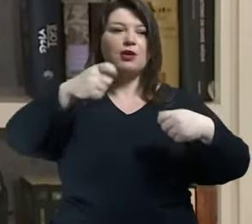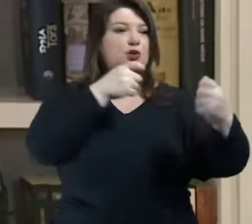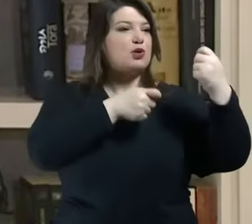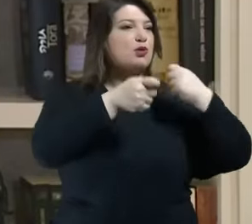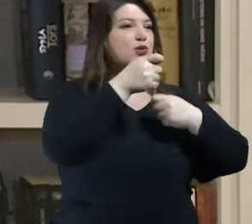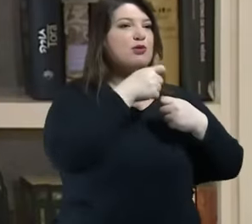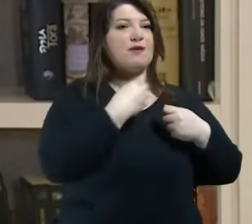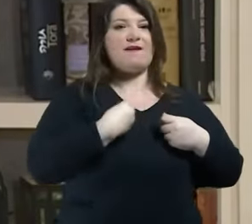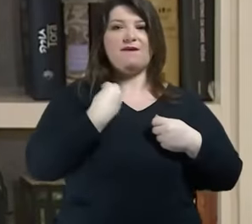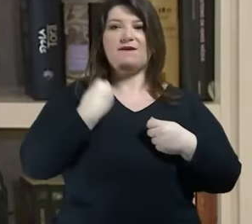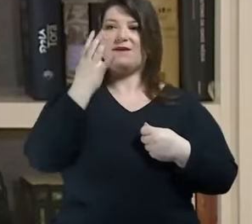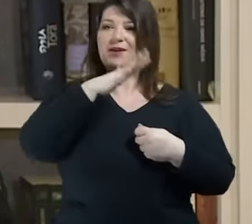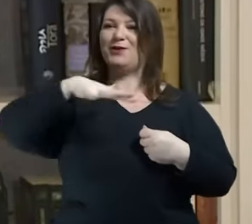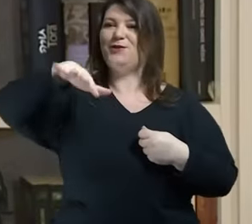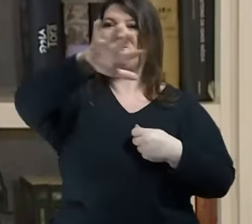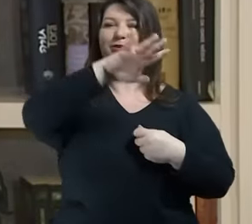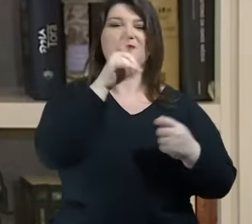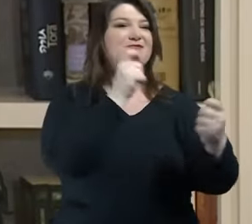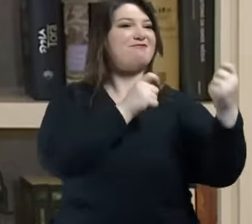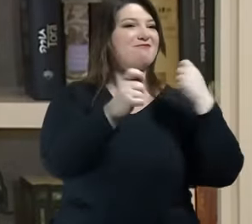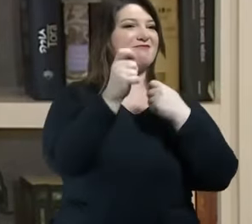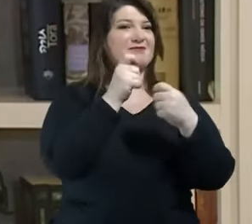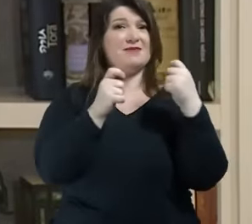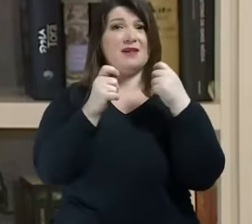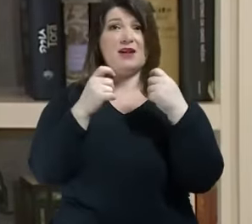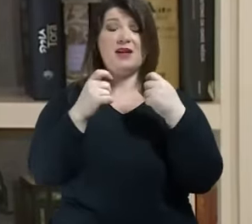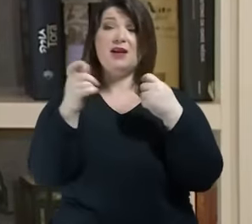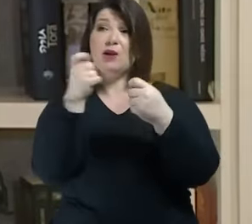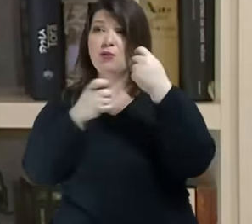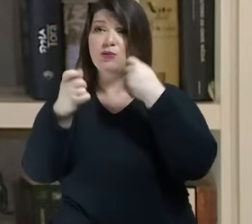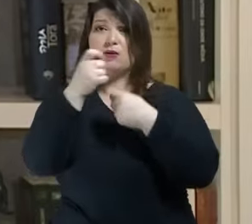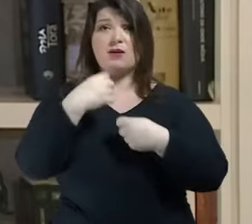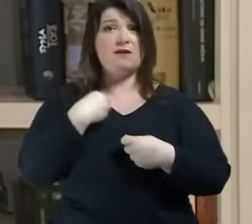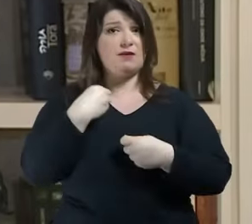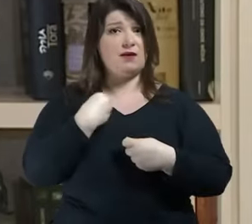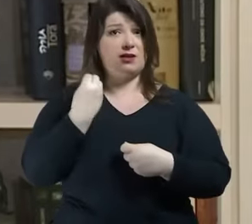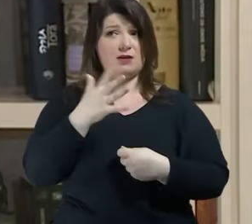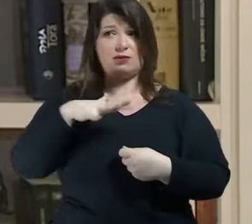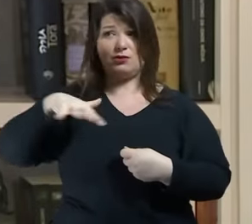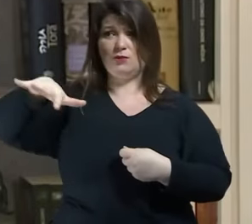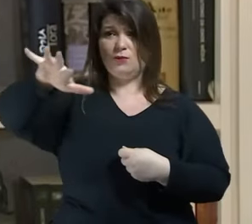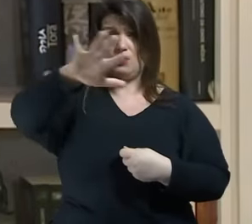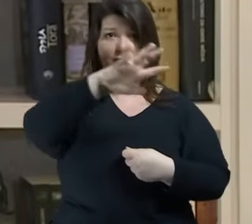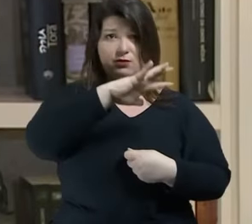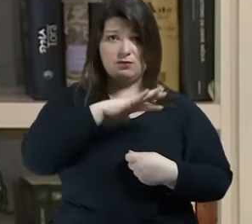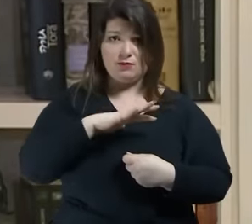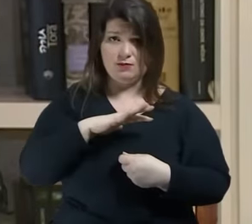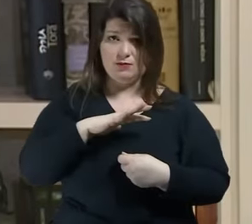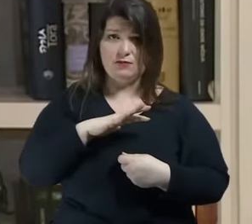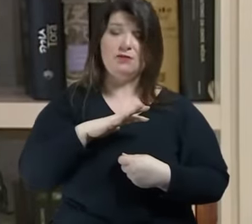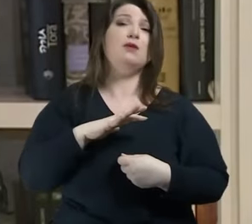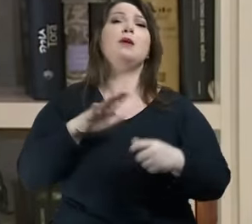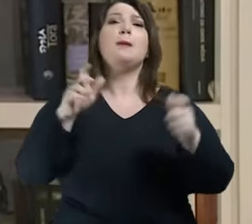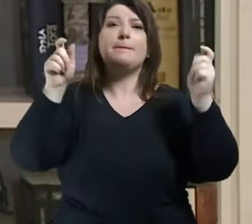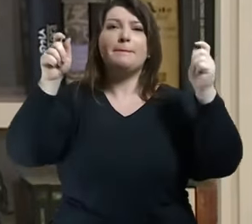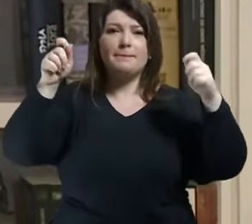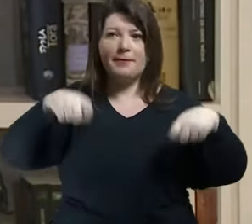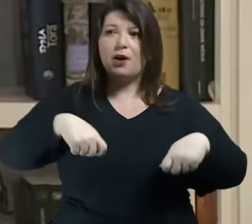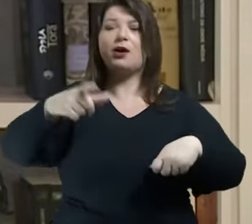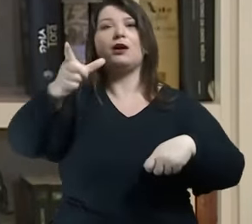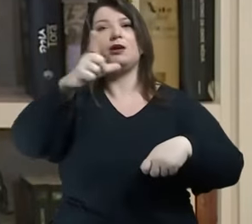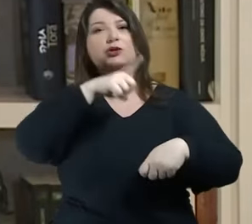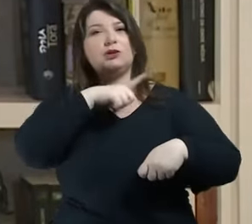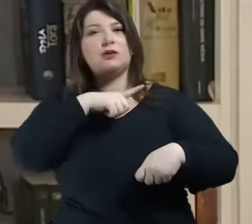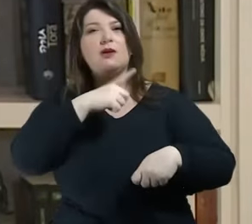e controlando a vida de todo mundo que eu possa ter a mais desejada